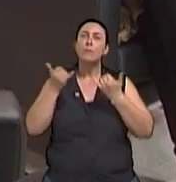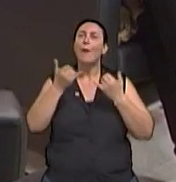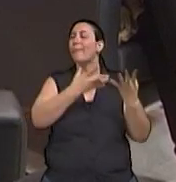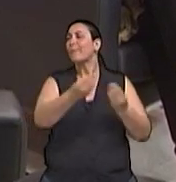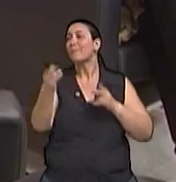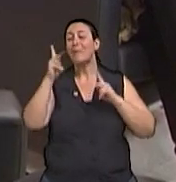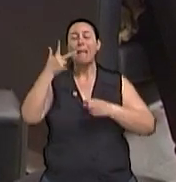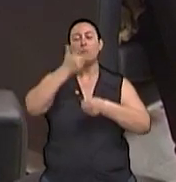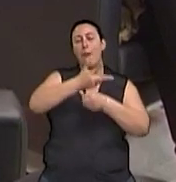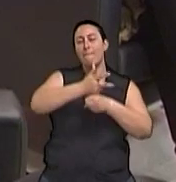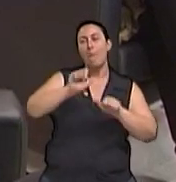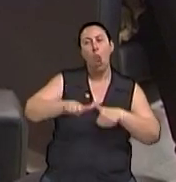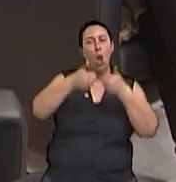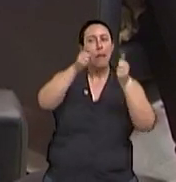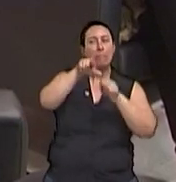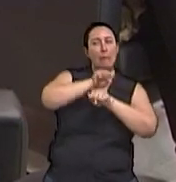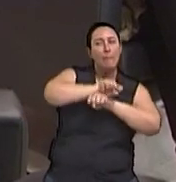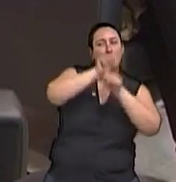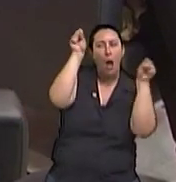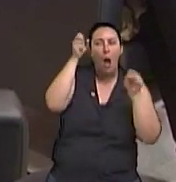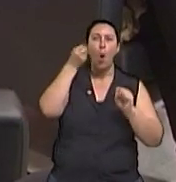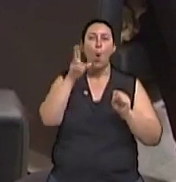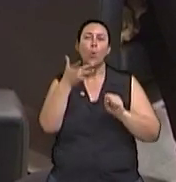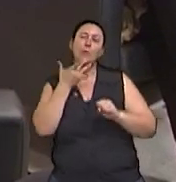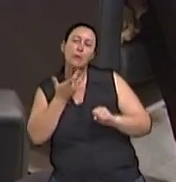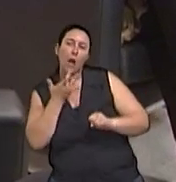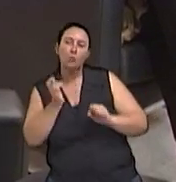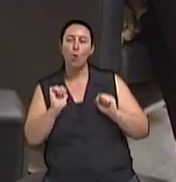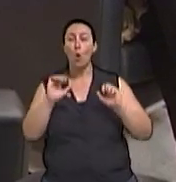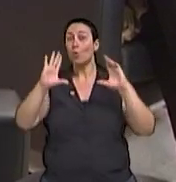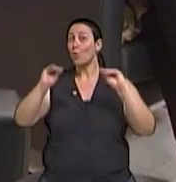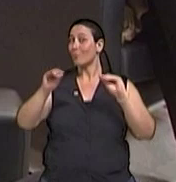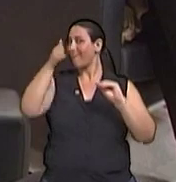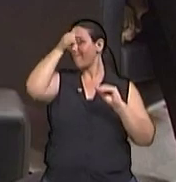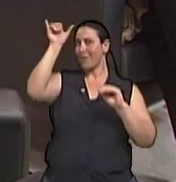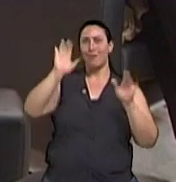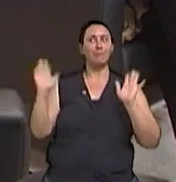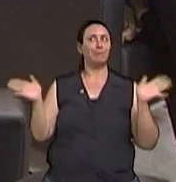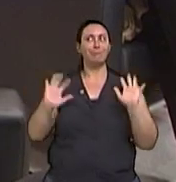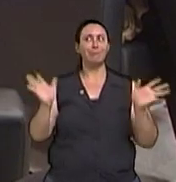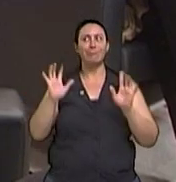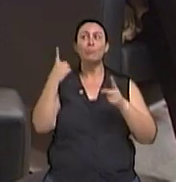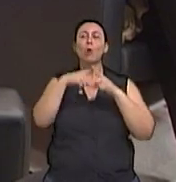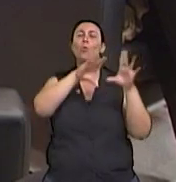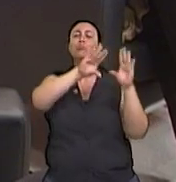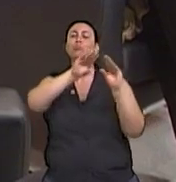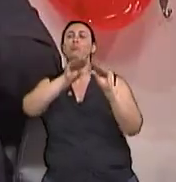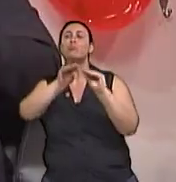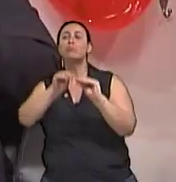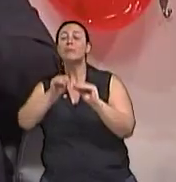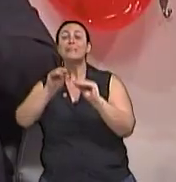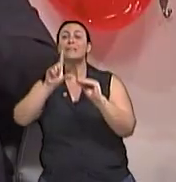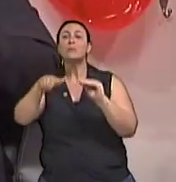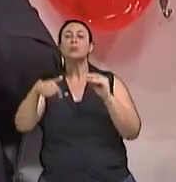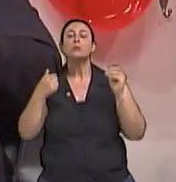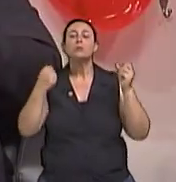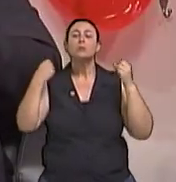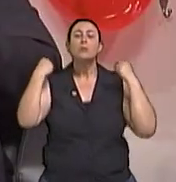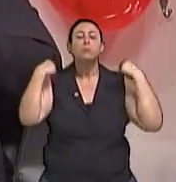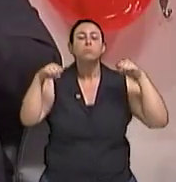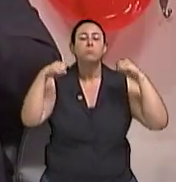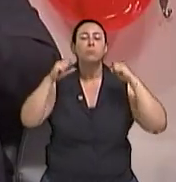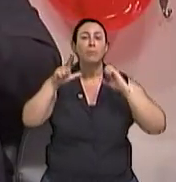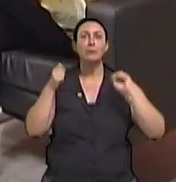para idosos é melhor pela manhã, à tarde, à noite nunca, porque se já anoiteceu, depois vai deixar mais...